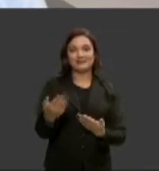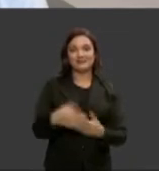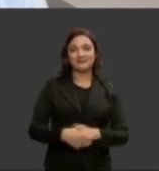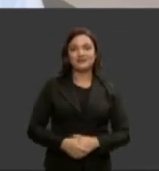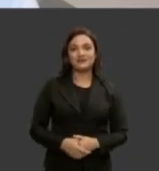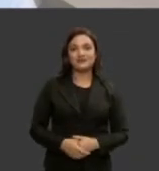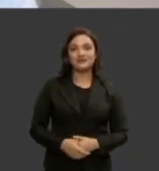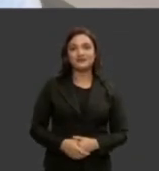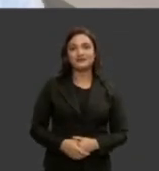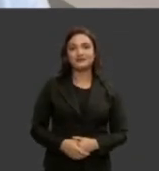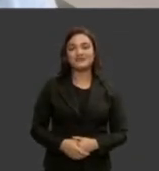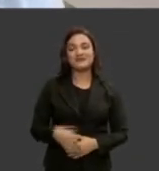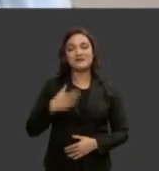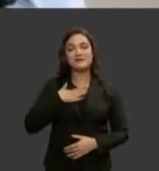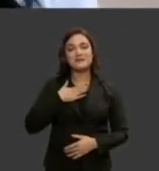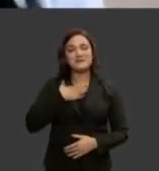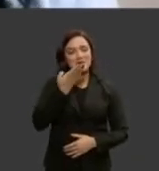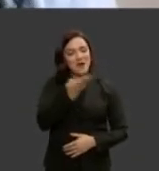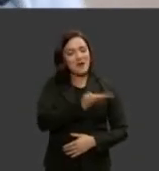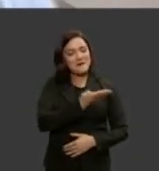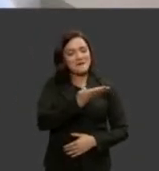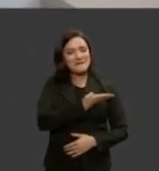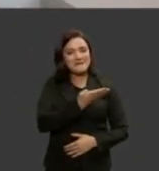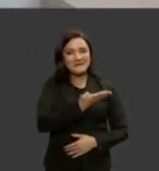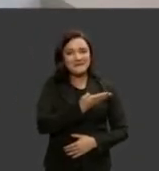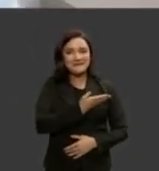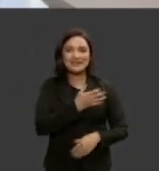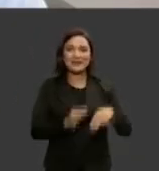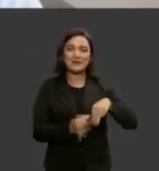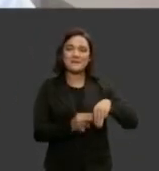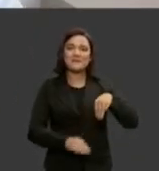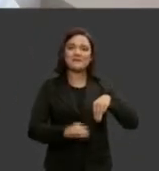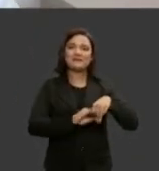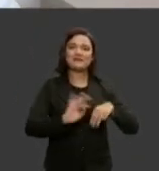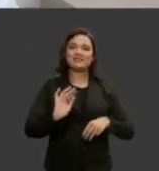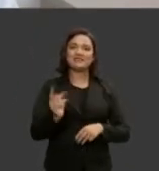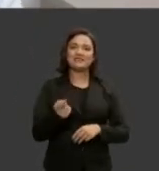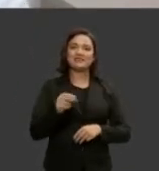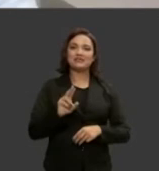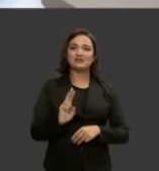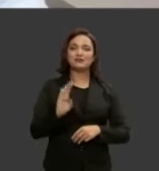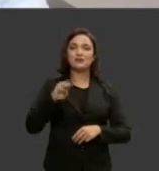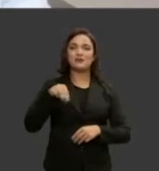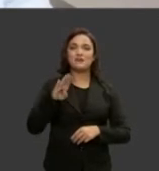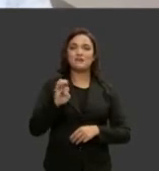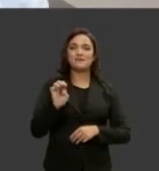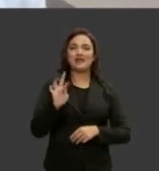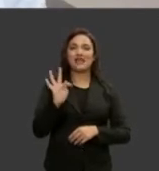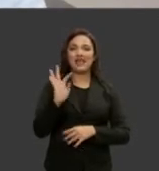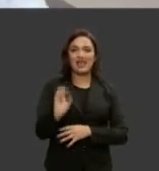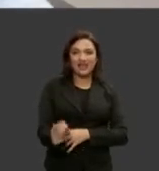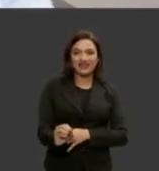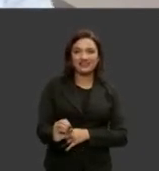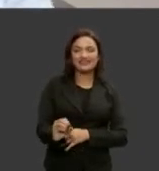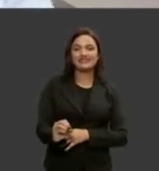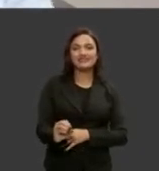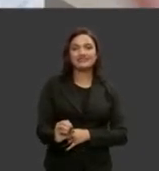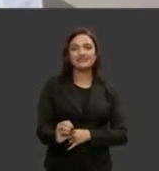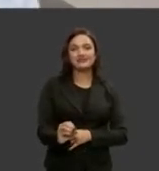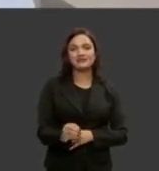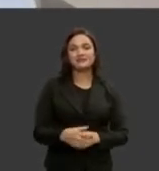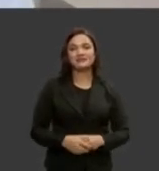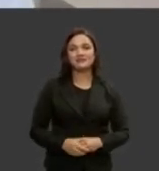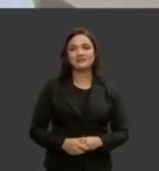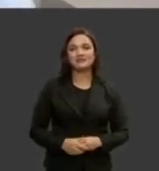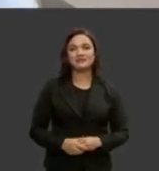novo e amigo colega ao ministro Humberto Martins que recentemente nos afastamos